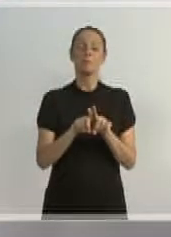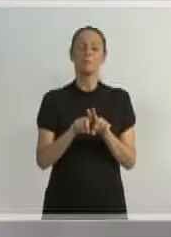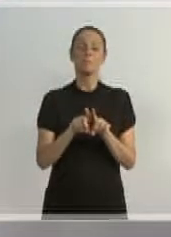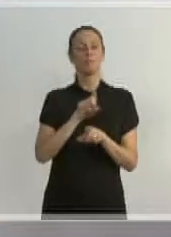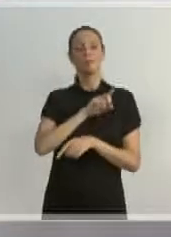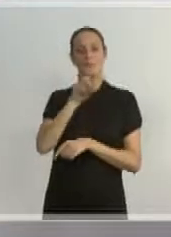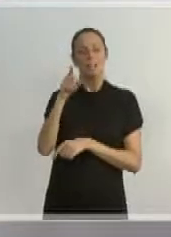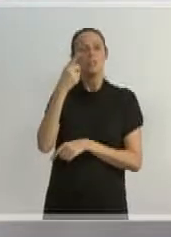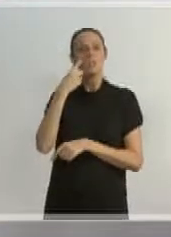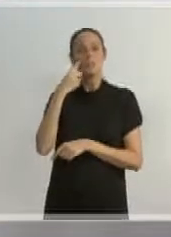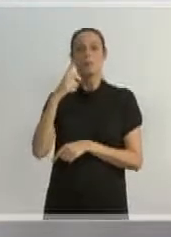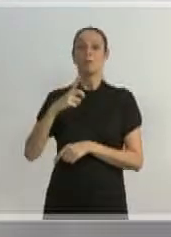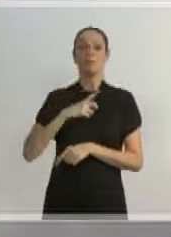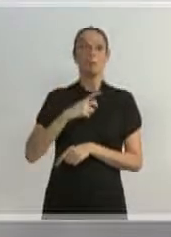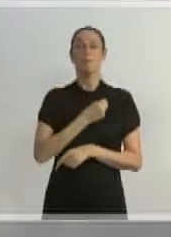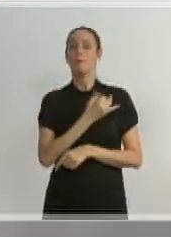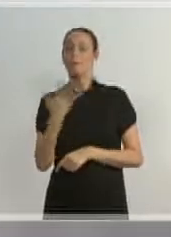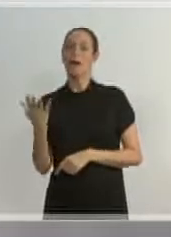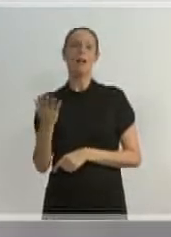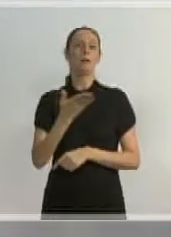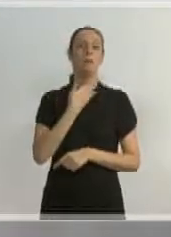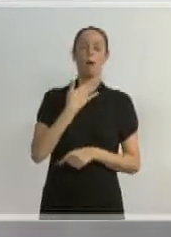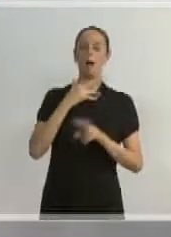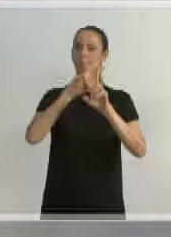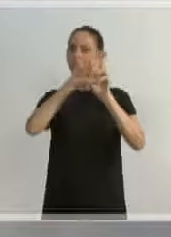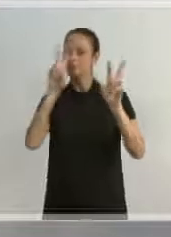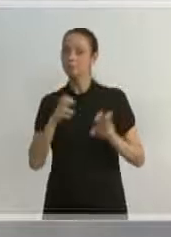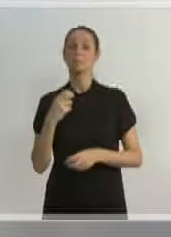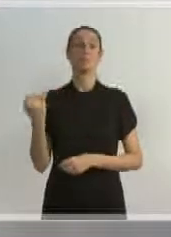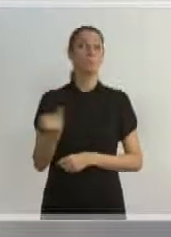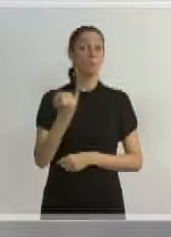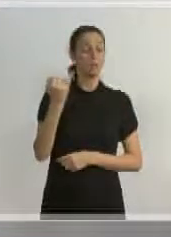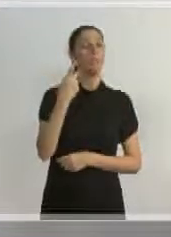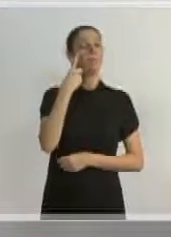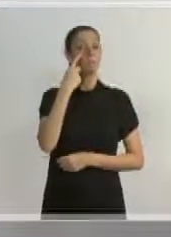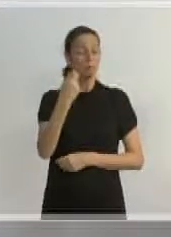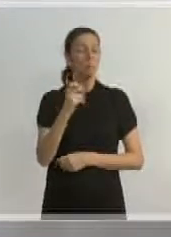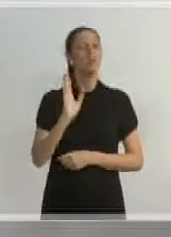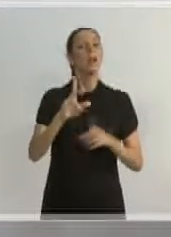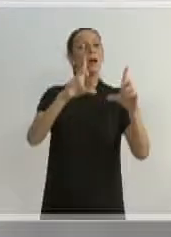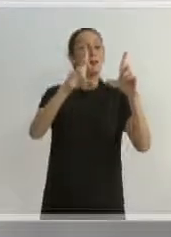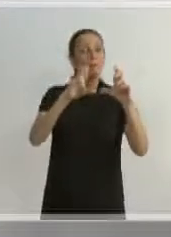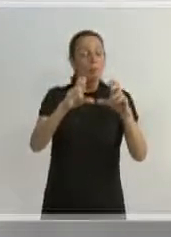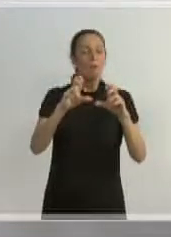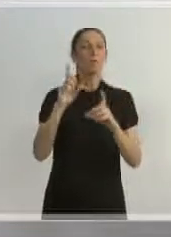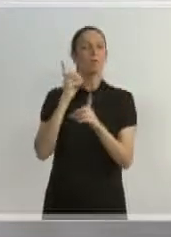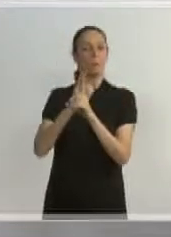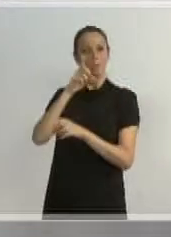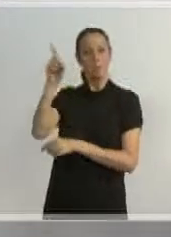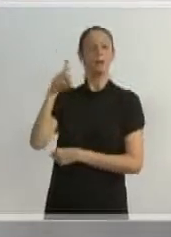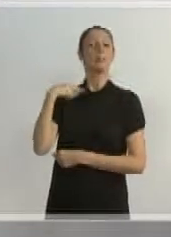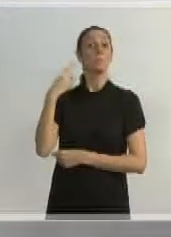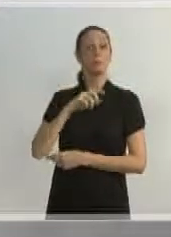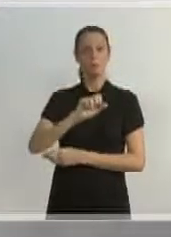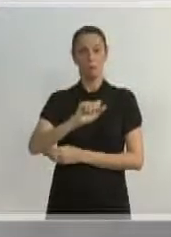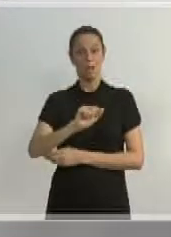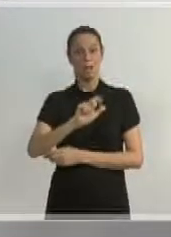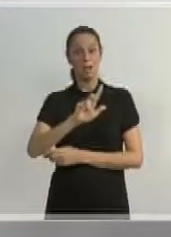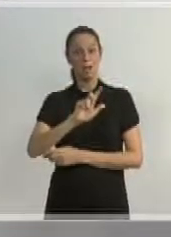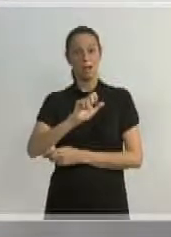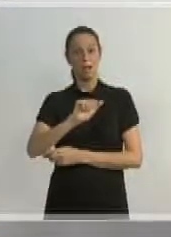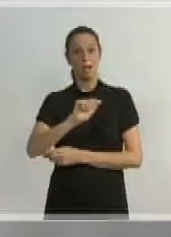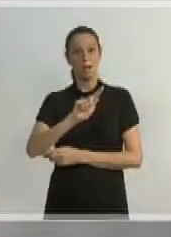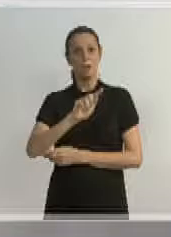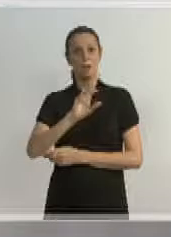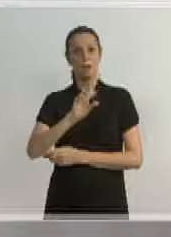de conversa, de debate muito interessante. Algumas das fotos que eu coloquei, como deputado estadual de Alagoas, mais votado do estado